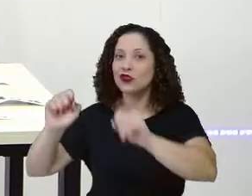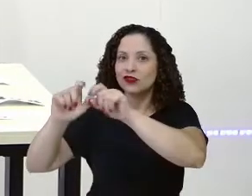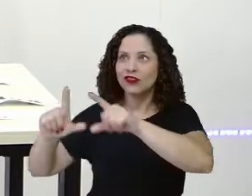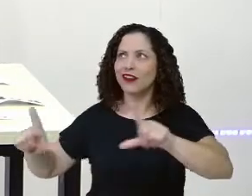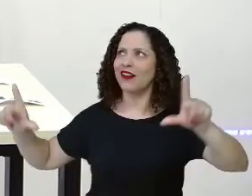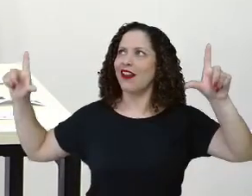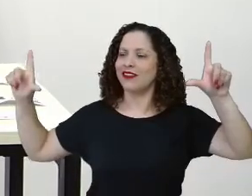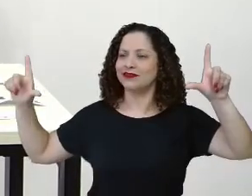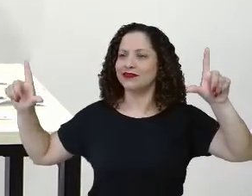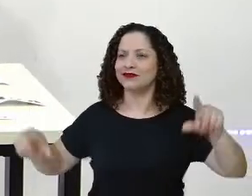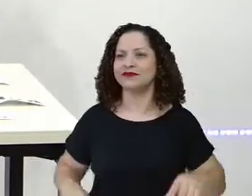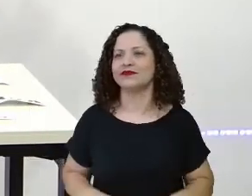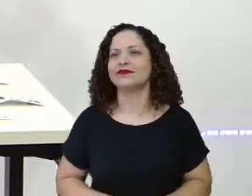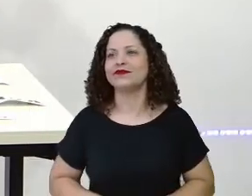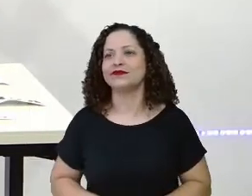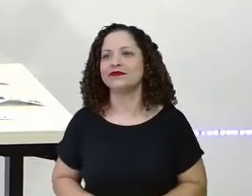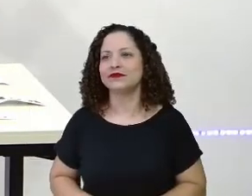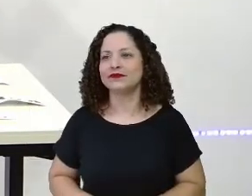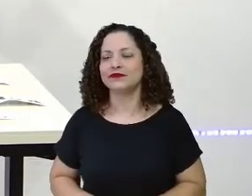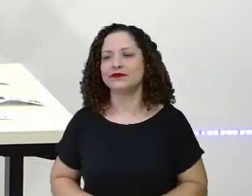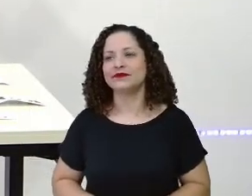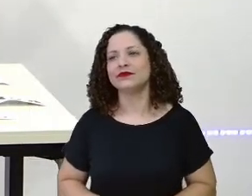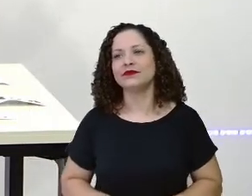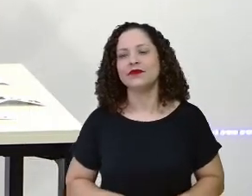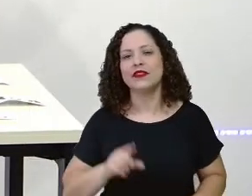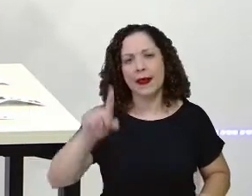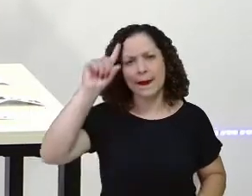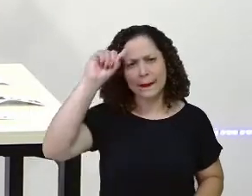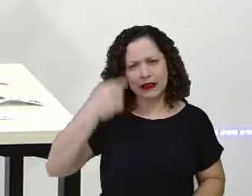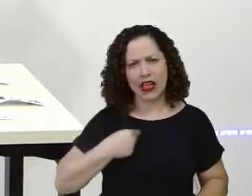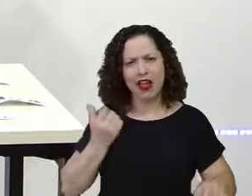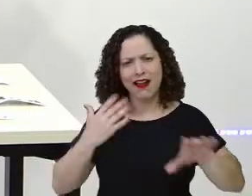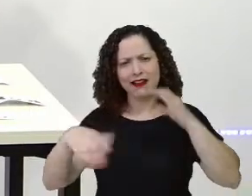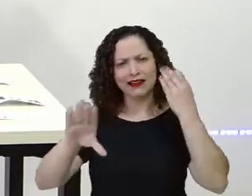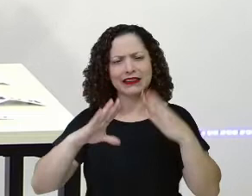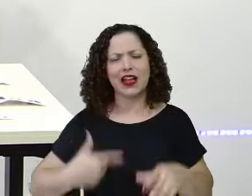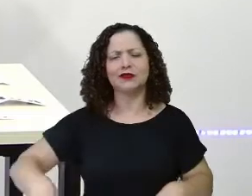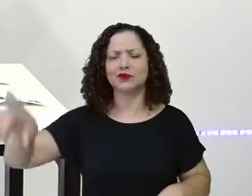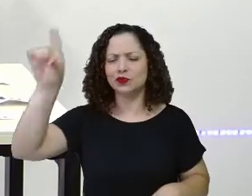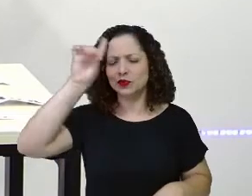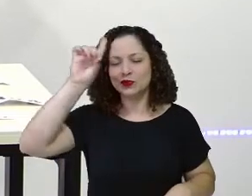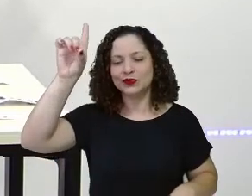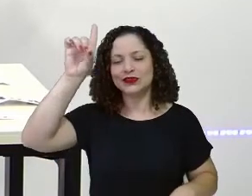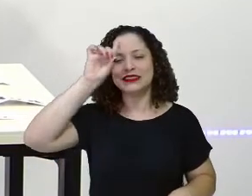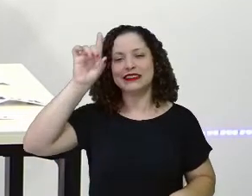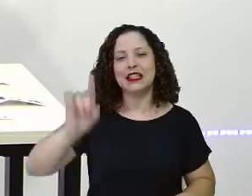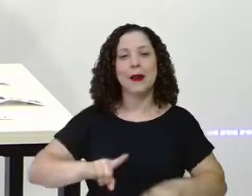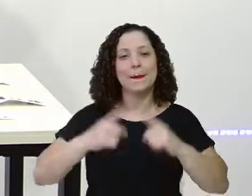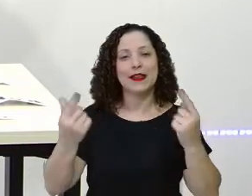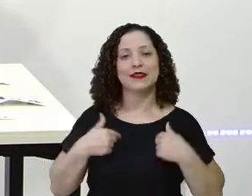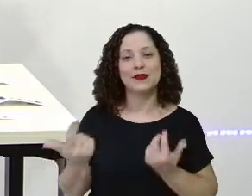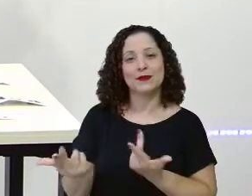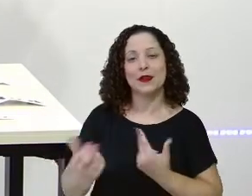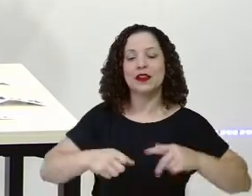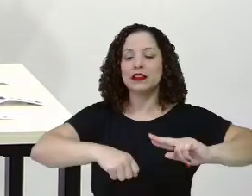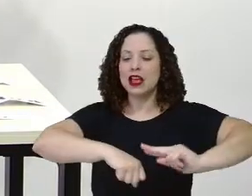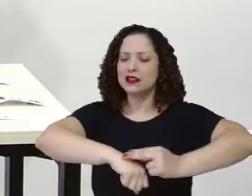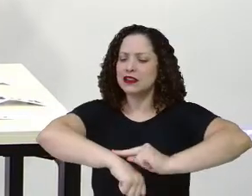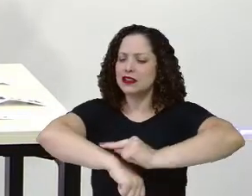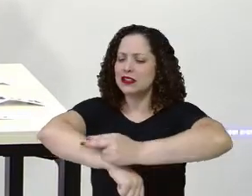Tá certo? Olha aí! Você me mandou cantar! Canto sempre, todo dia! Pois eu sou que nem cigarra!